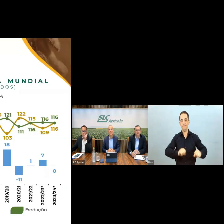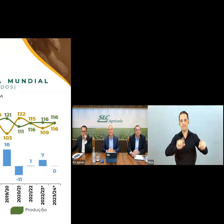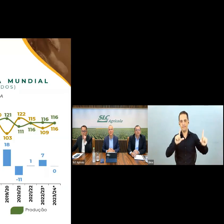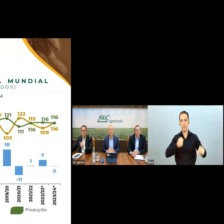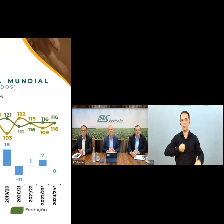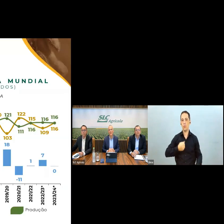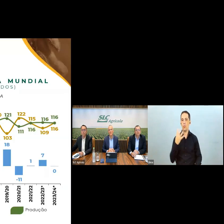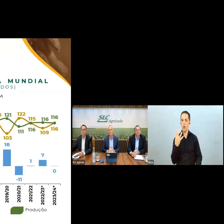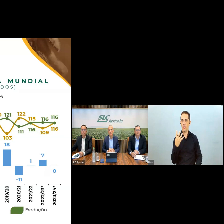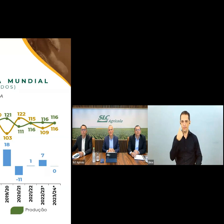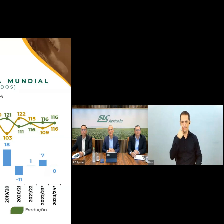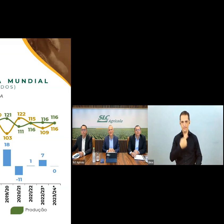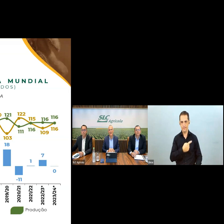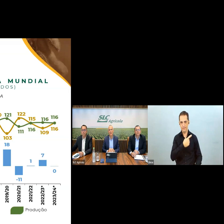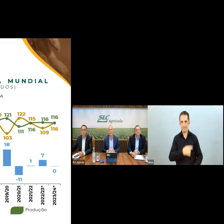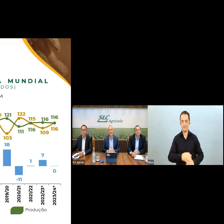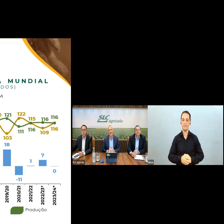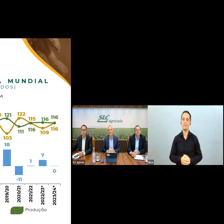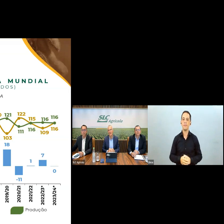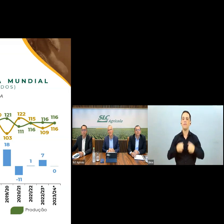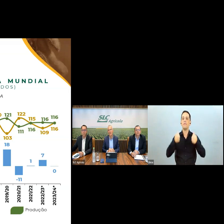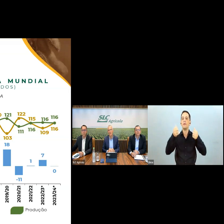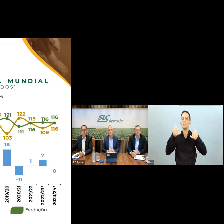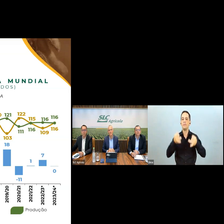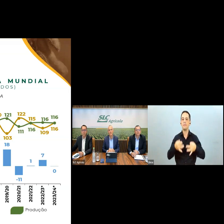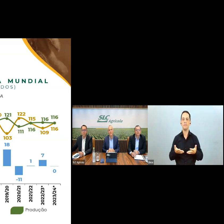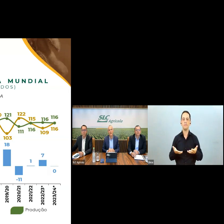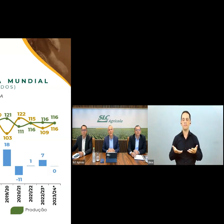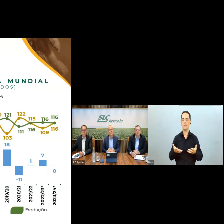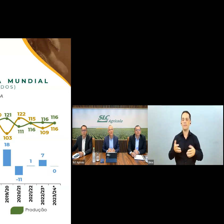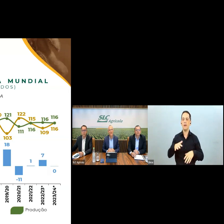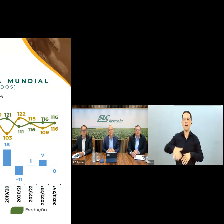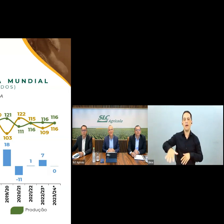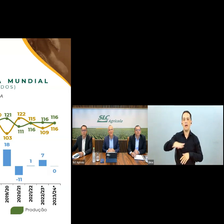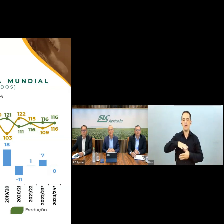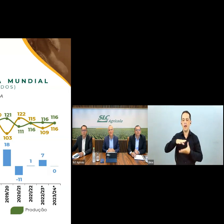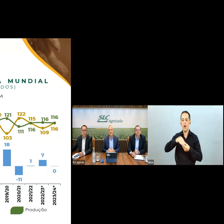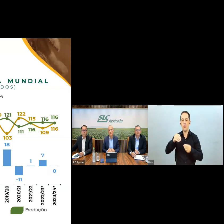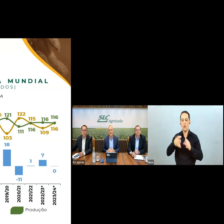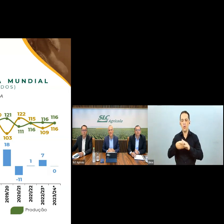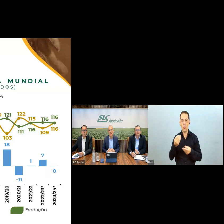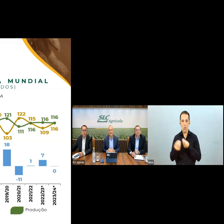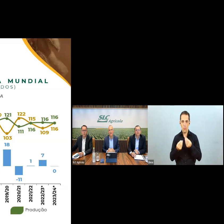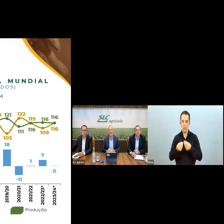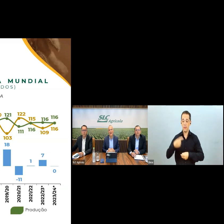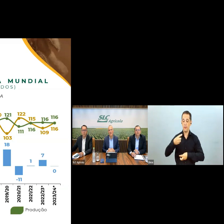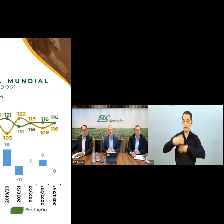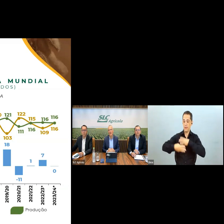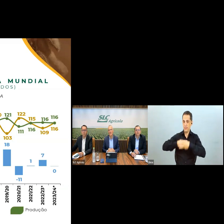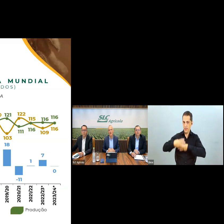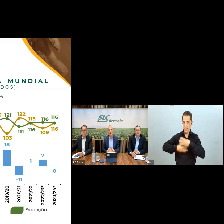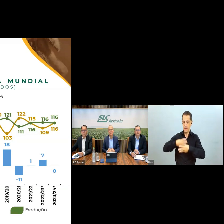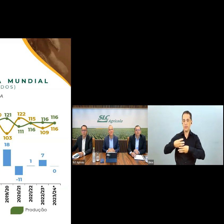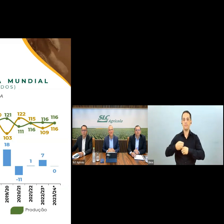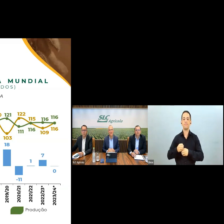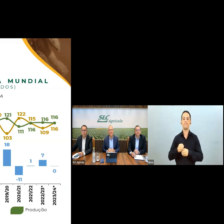favor, onde comentamos sobre o cenário do mercado de algodão. O primeiro trimestre de 2023 foi marcado